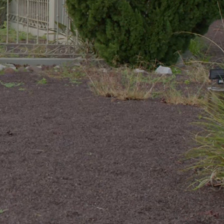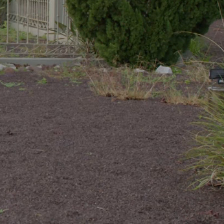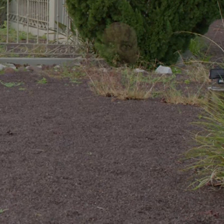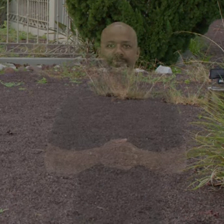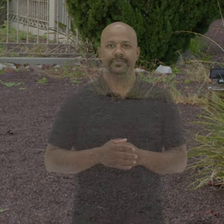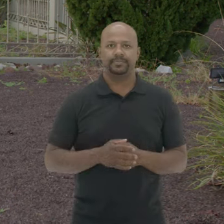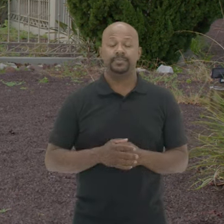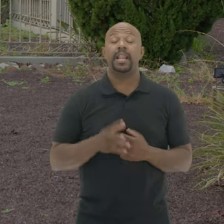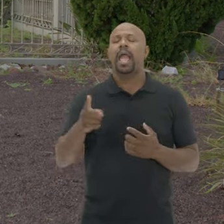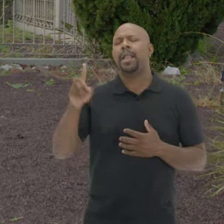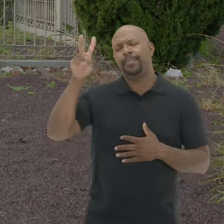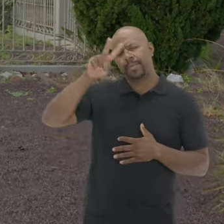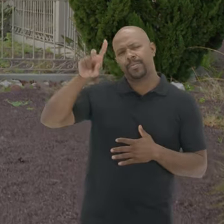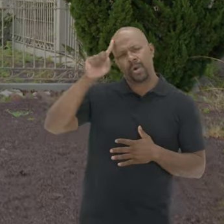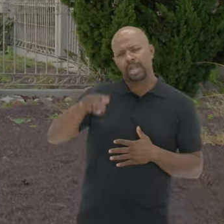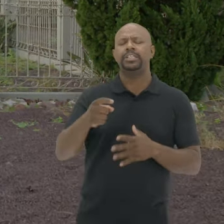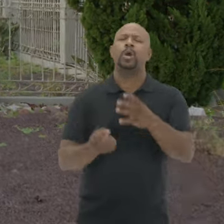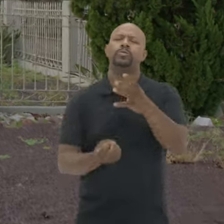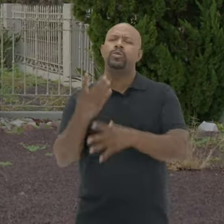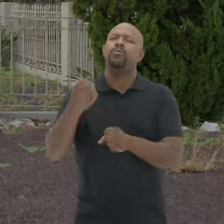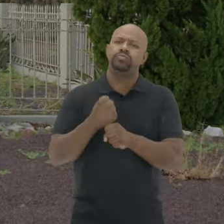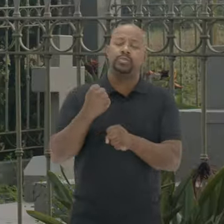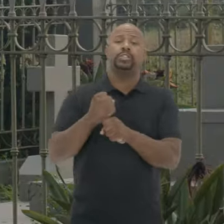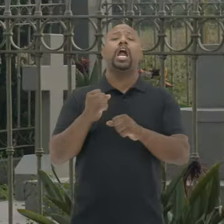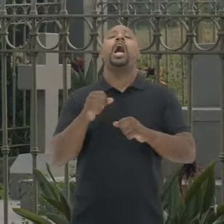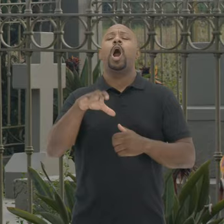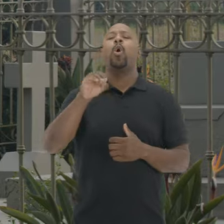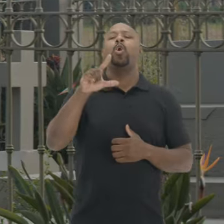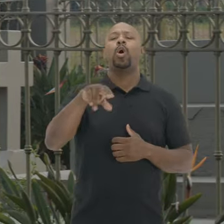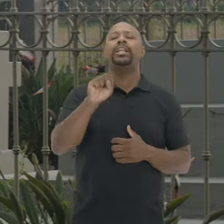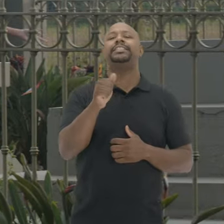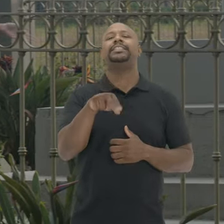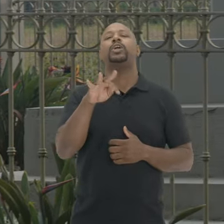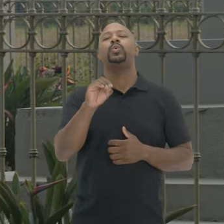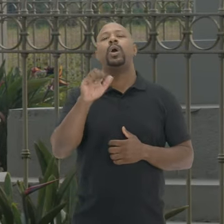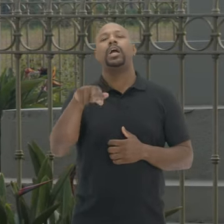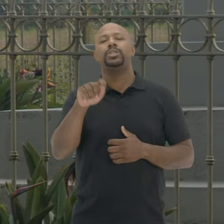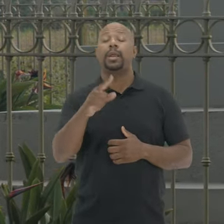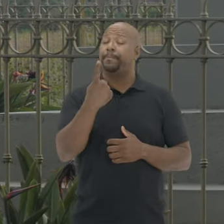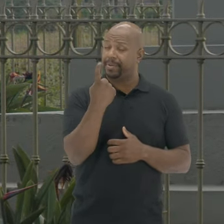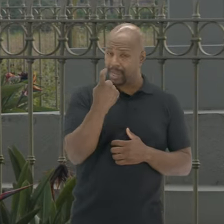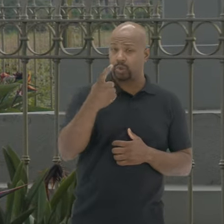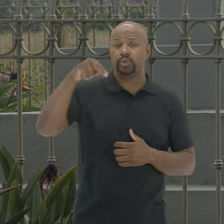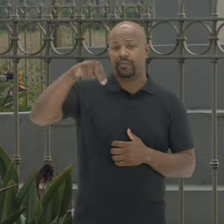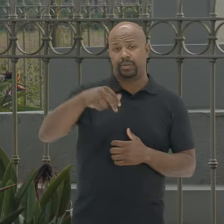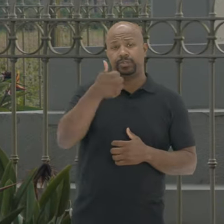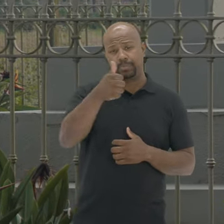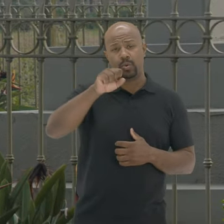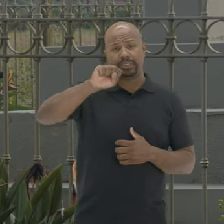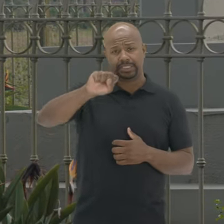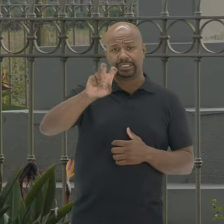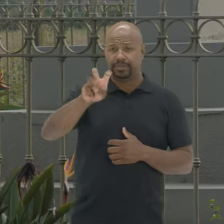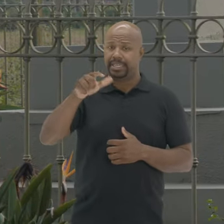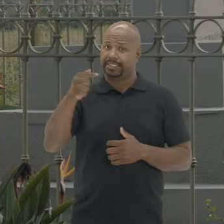Em memória aos fundadores da colônia Santo Ângelo Em 1º de novembro de